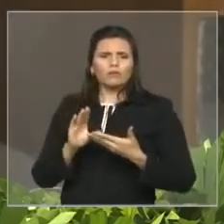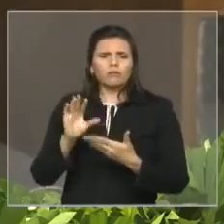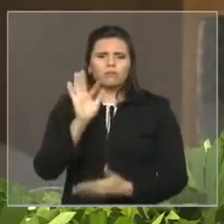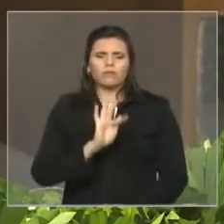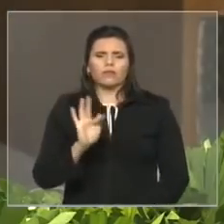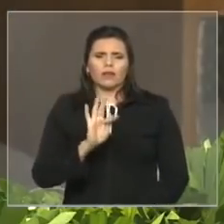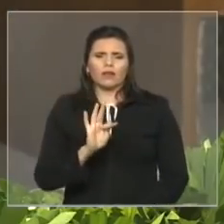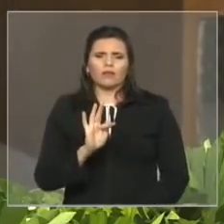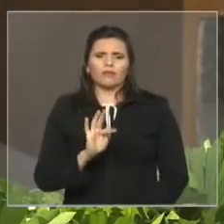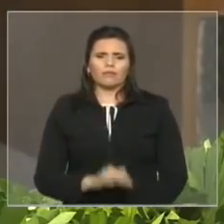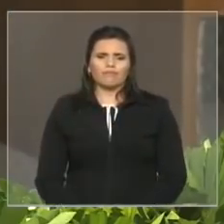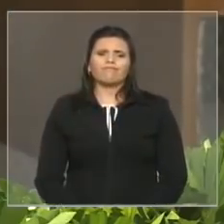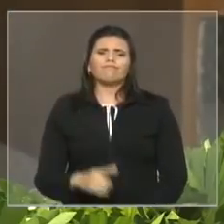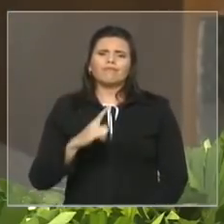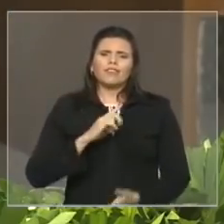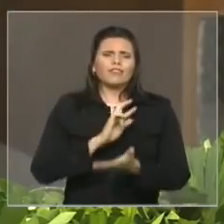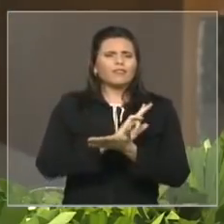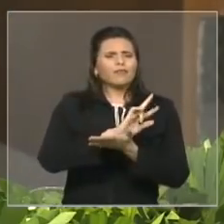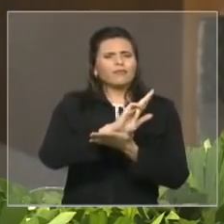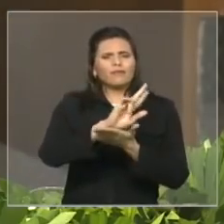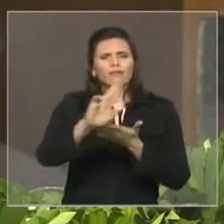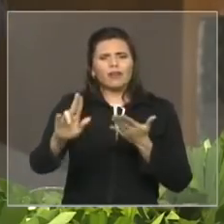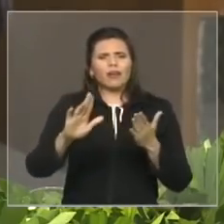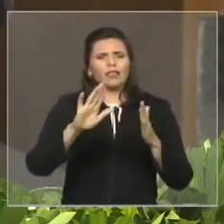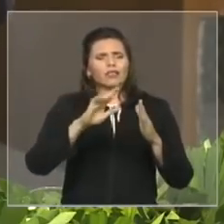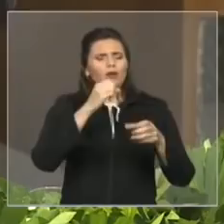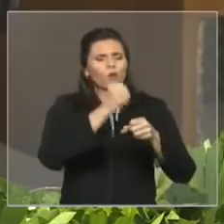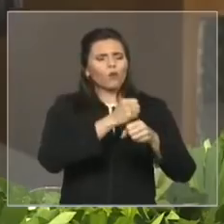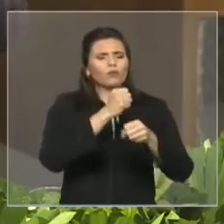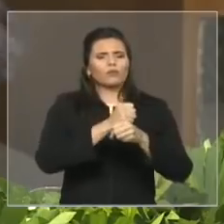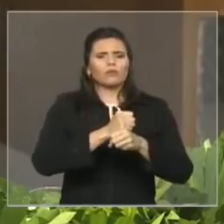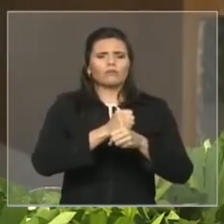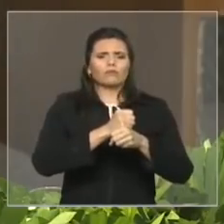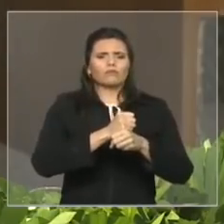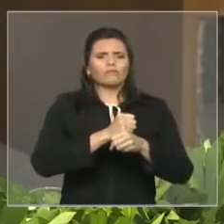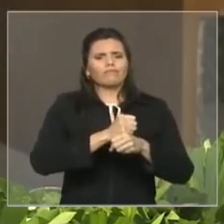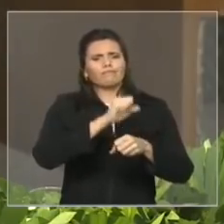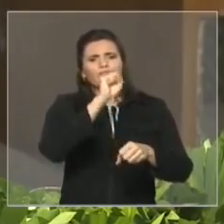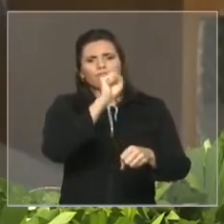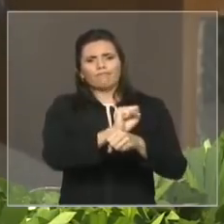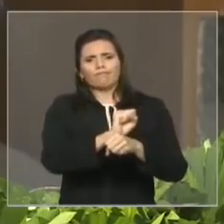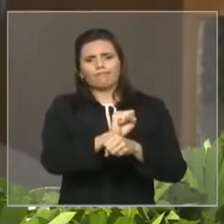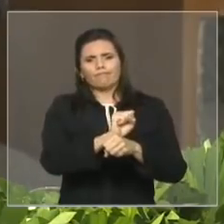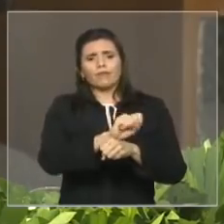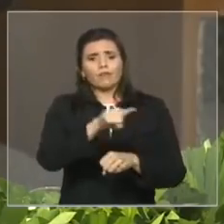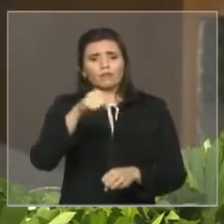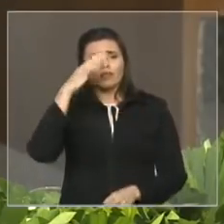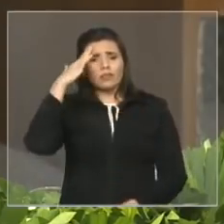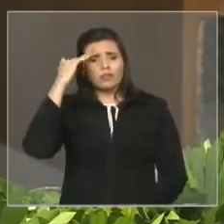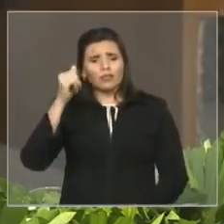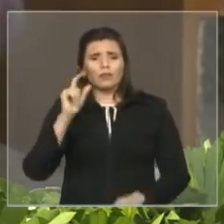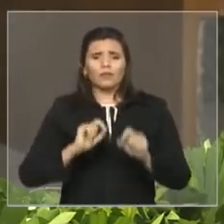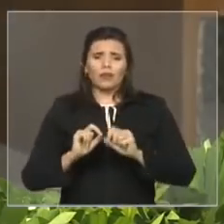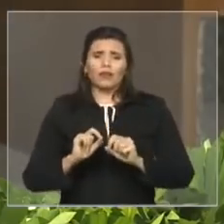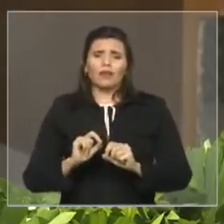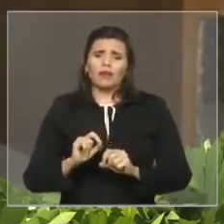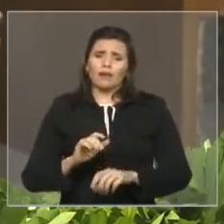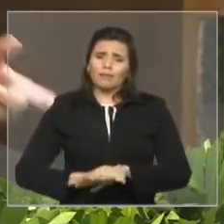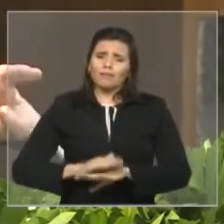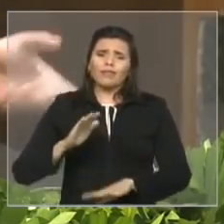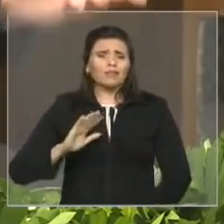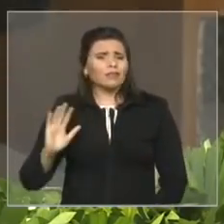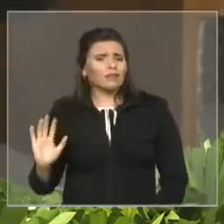com obras paralisadas e uma obra paralisada é uma obra mais cara ainda do que